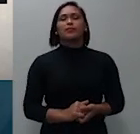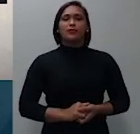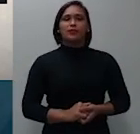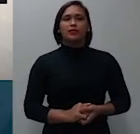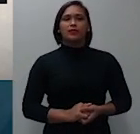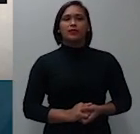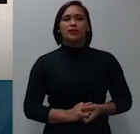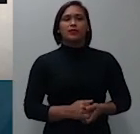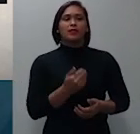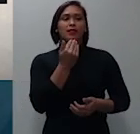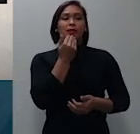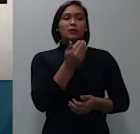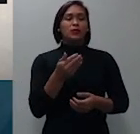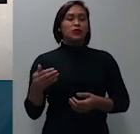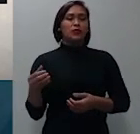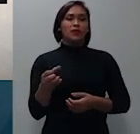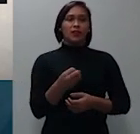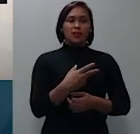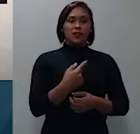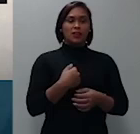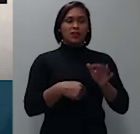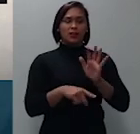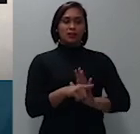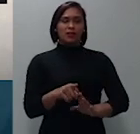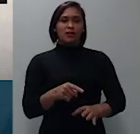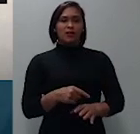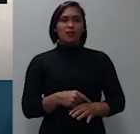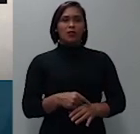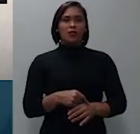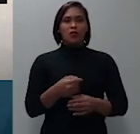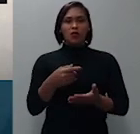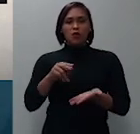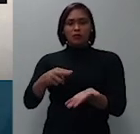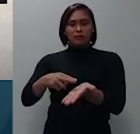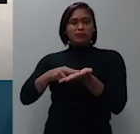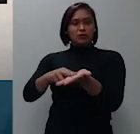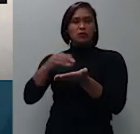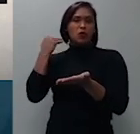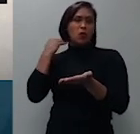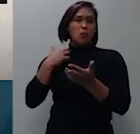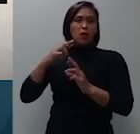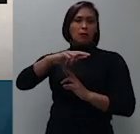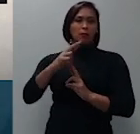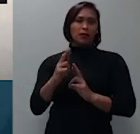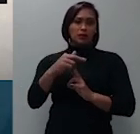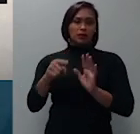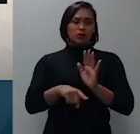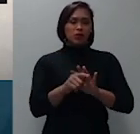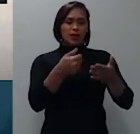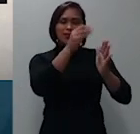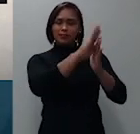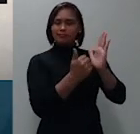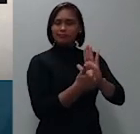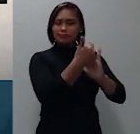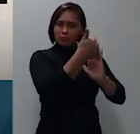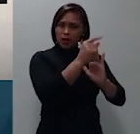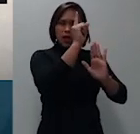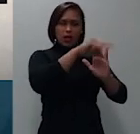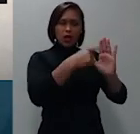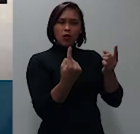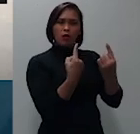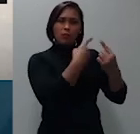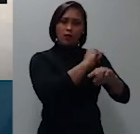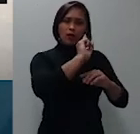nova intimação do Banco Bradesco tendo esses embargos de declaração sido opostos após a data da